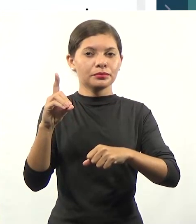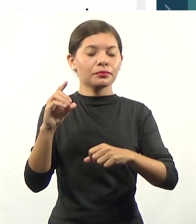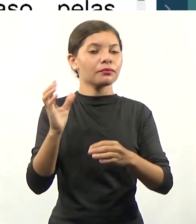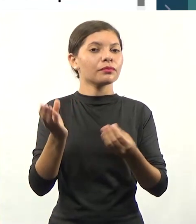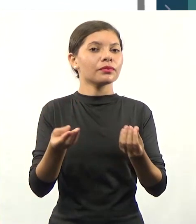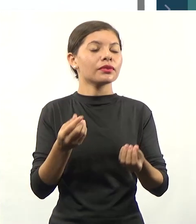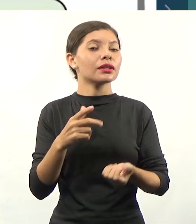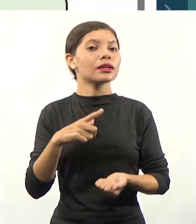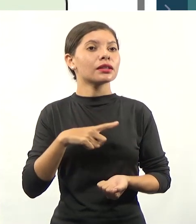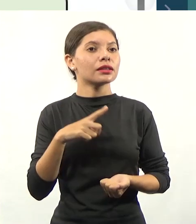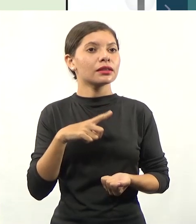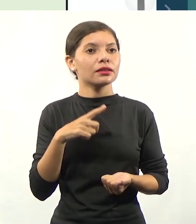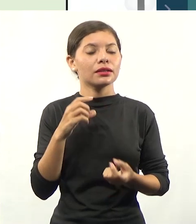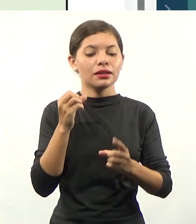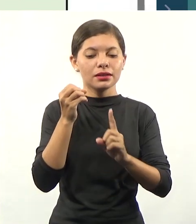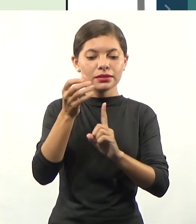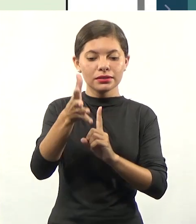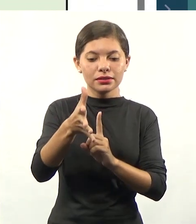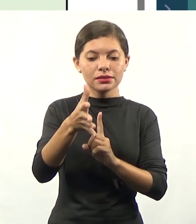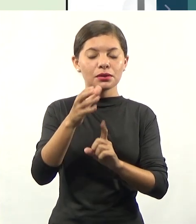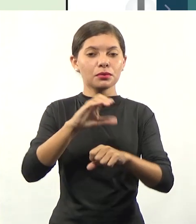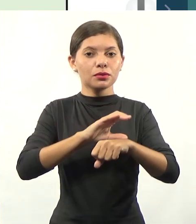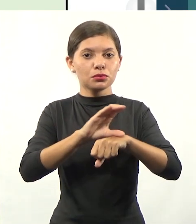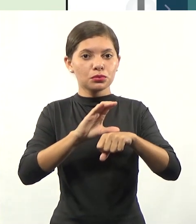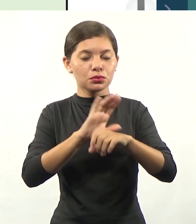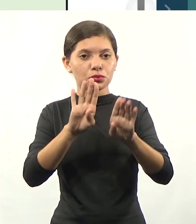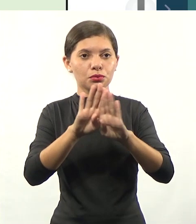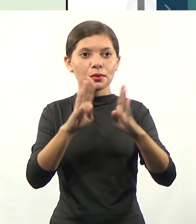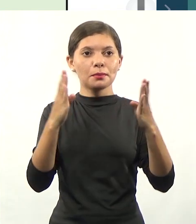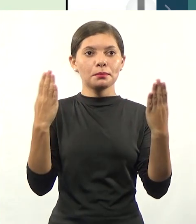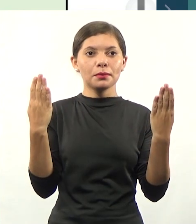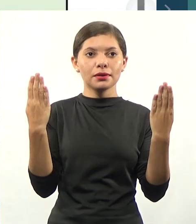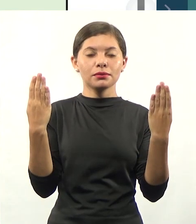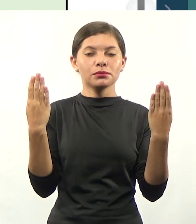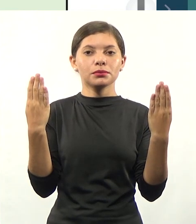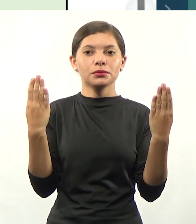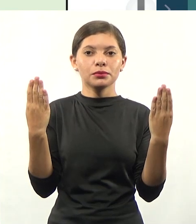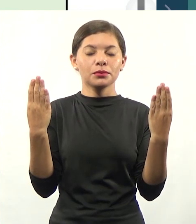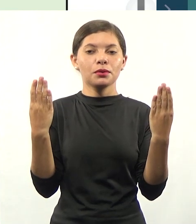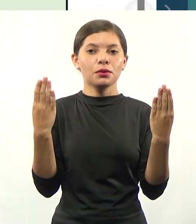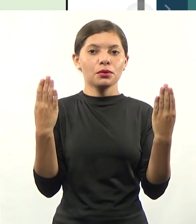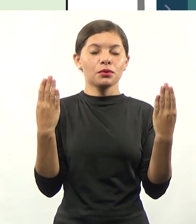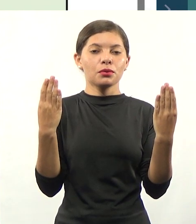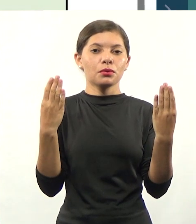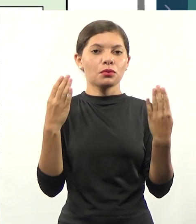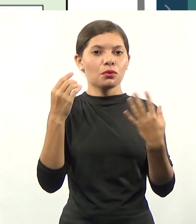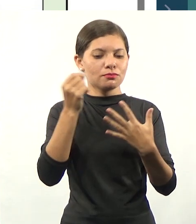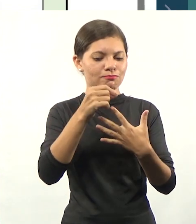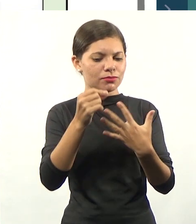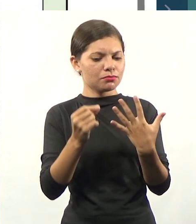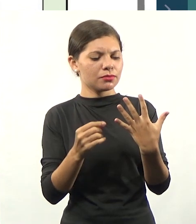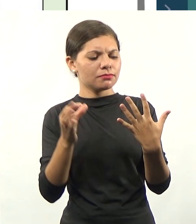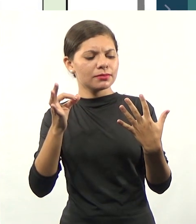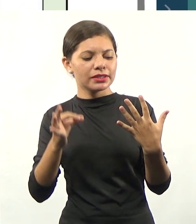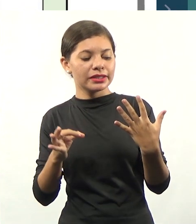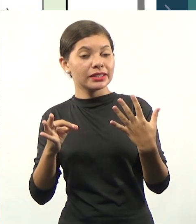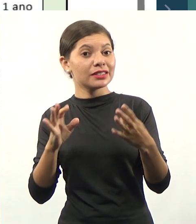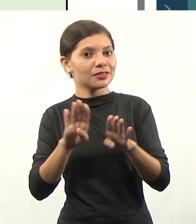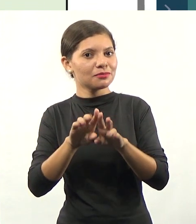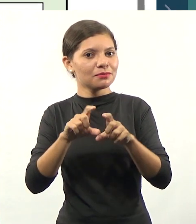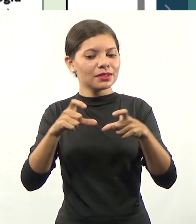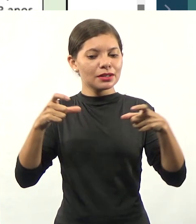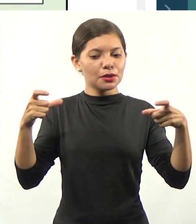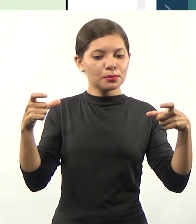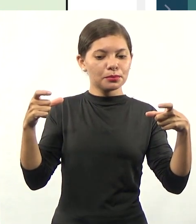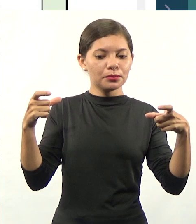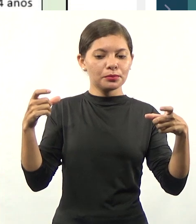aí, a gente tem a extensão, que são cursos abertos com os requisitos, são mais amplos para o ingresso. Essa